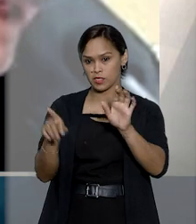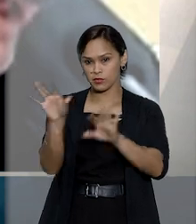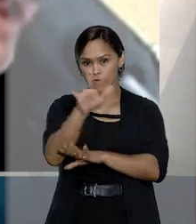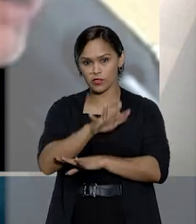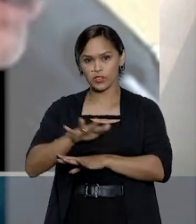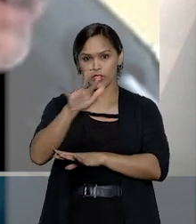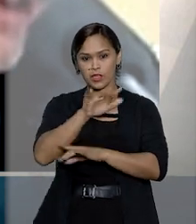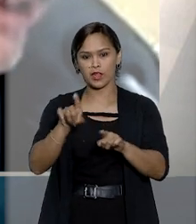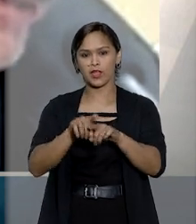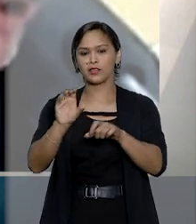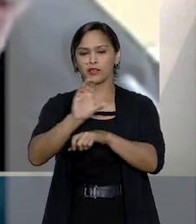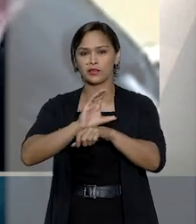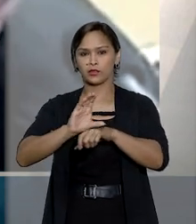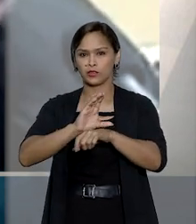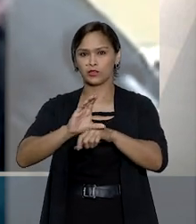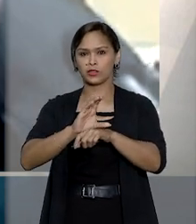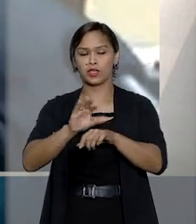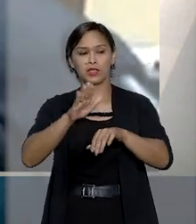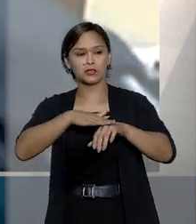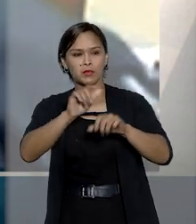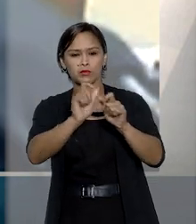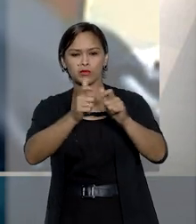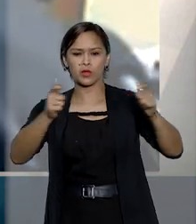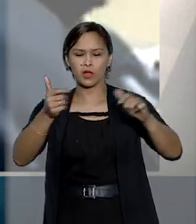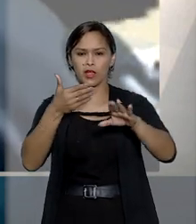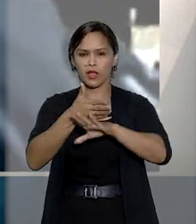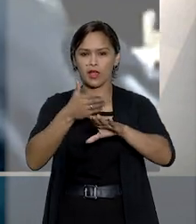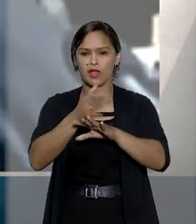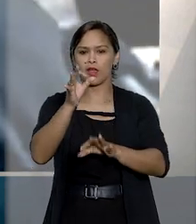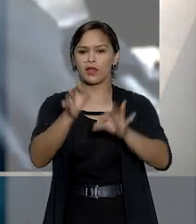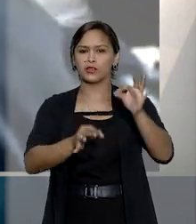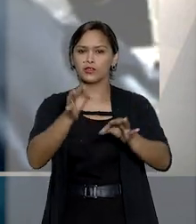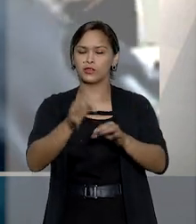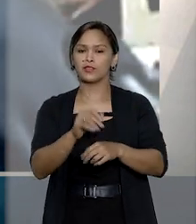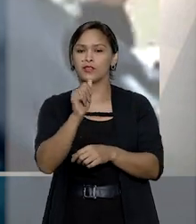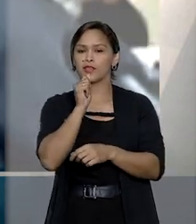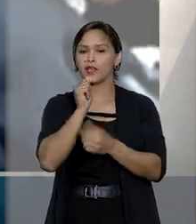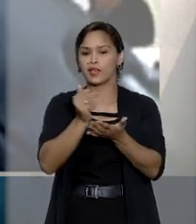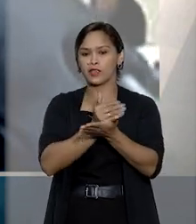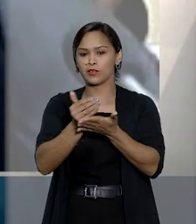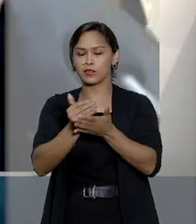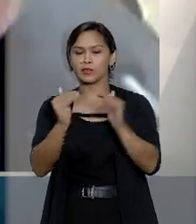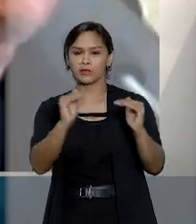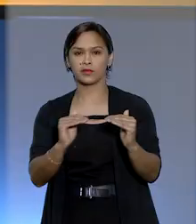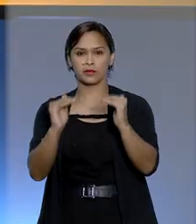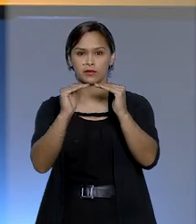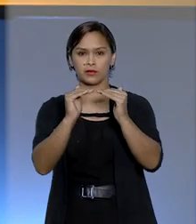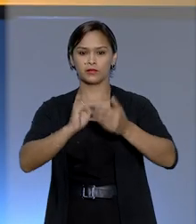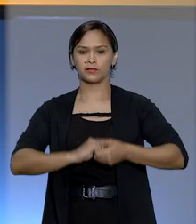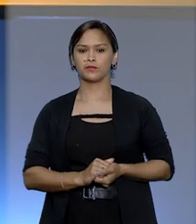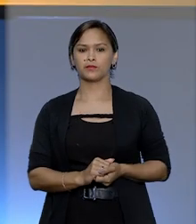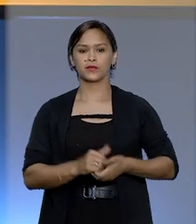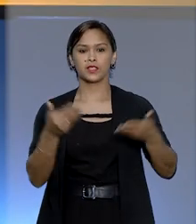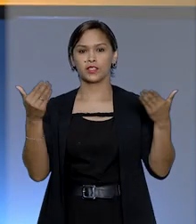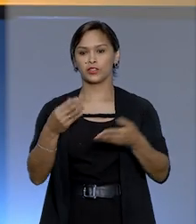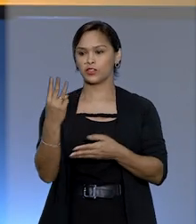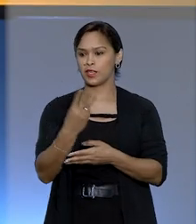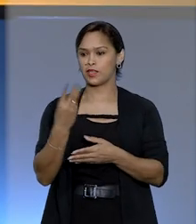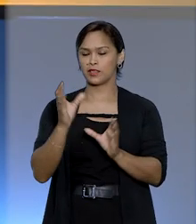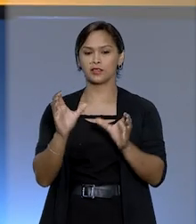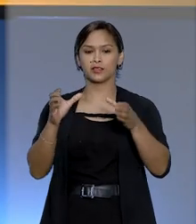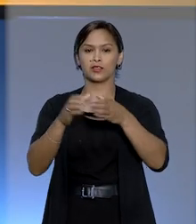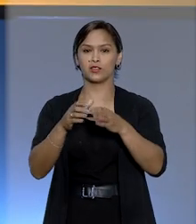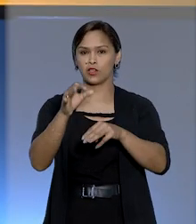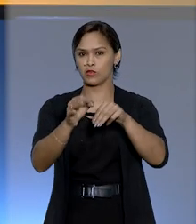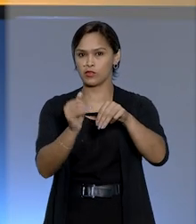gerais e constitucionais, de mais amplo acesso à justiça e ainda ao princípio da igualdade. Já na terceira turma,